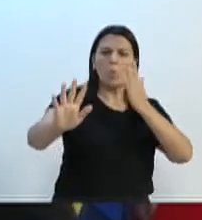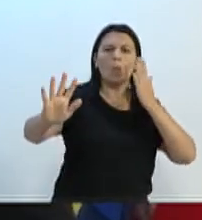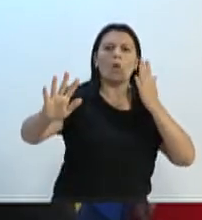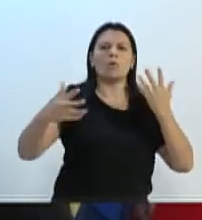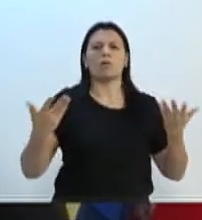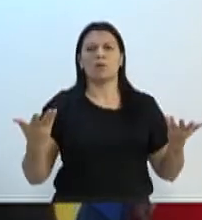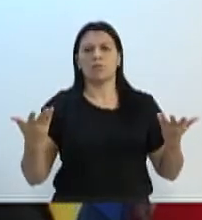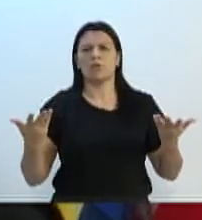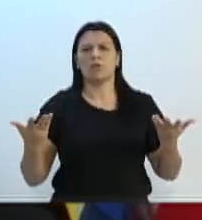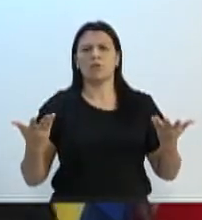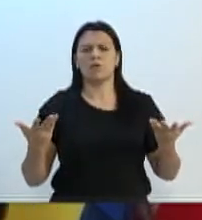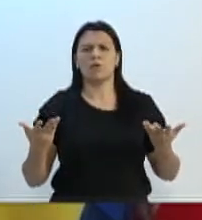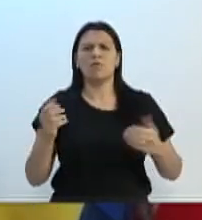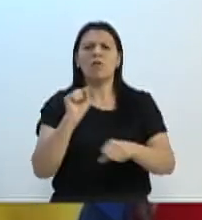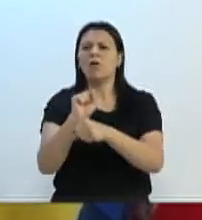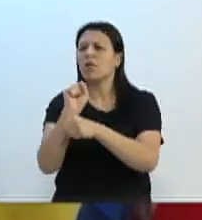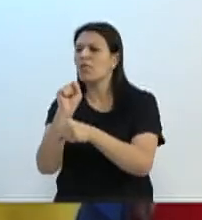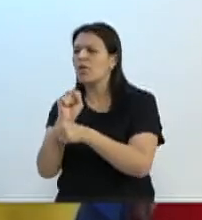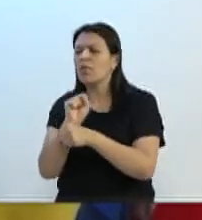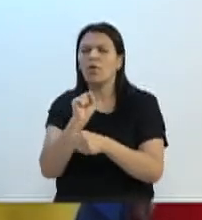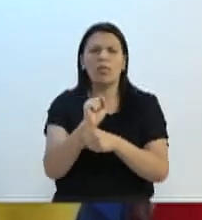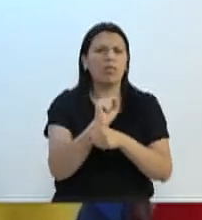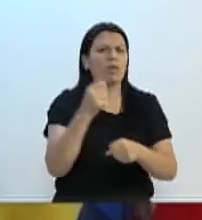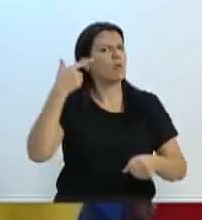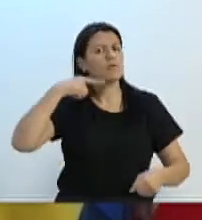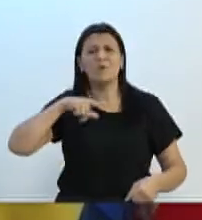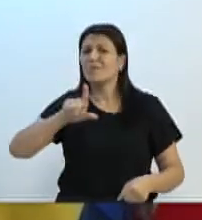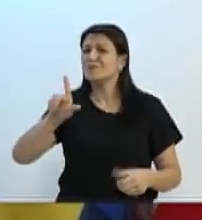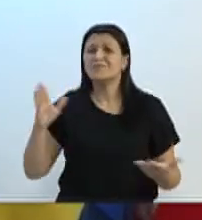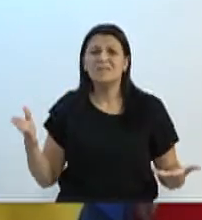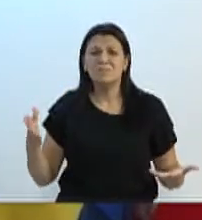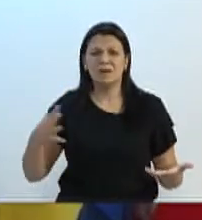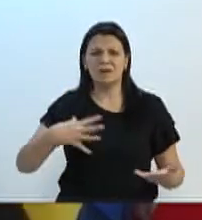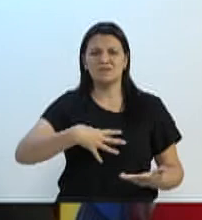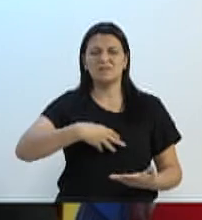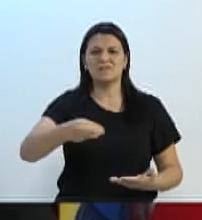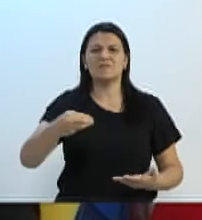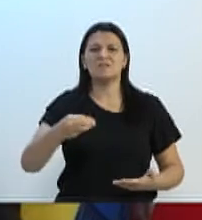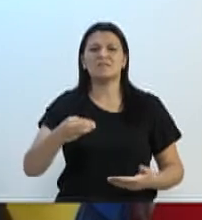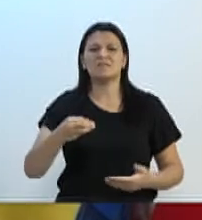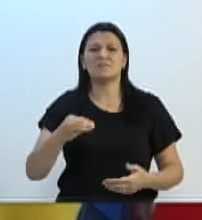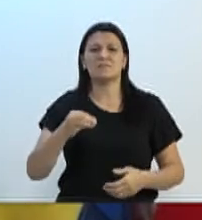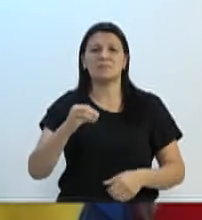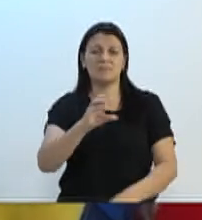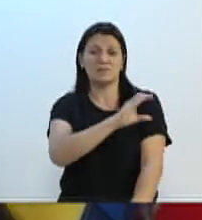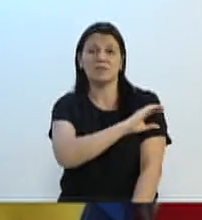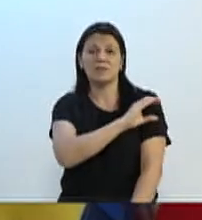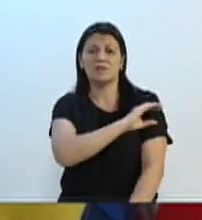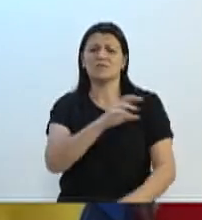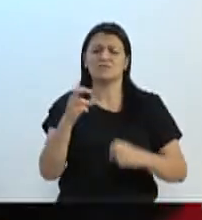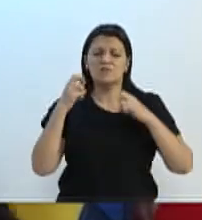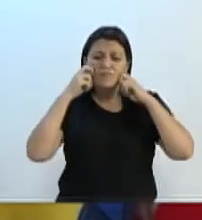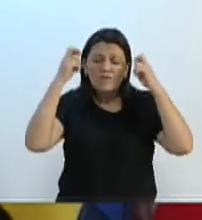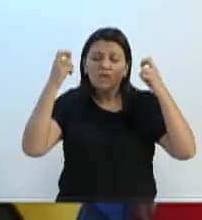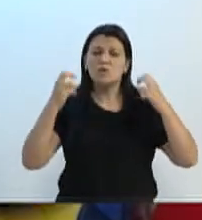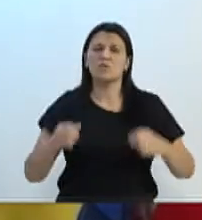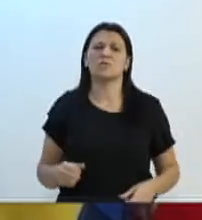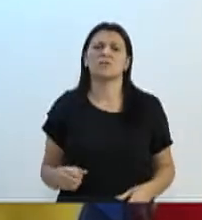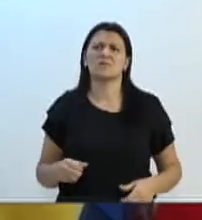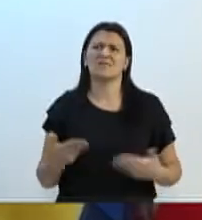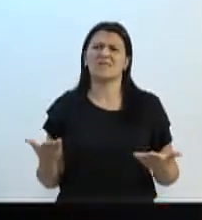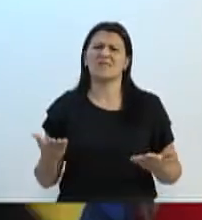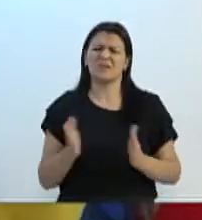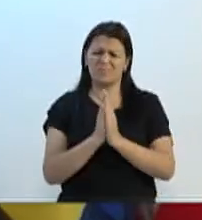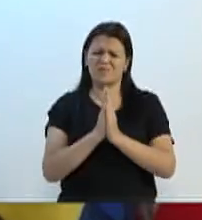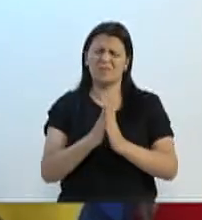crianças? Vão mofar na fila e não vão conseguir botar os filhos na creche? Que vergonha. Que vergonha. Dá um tempo. Dá licença. gente, às